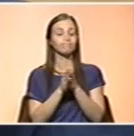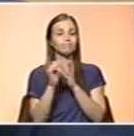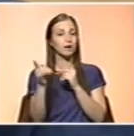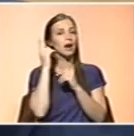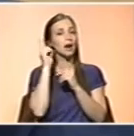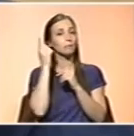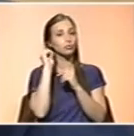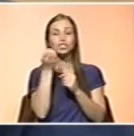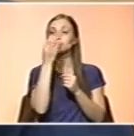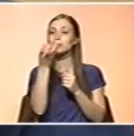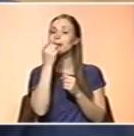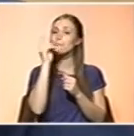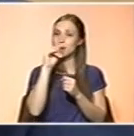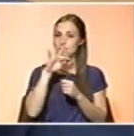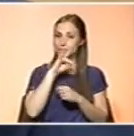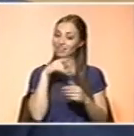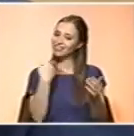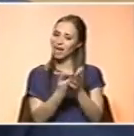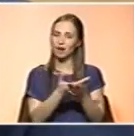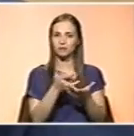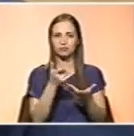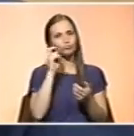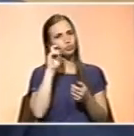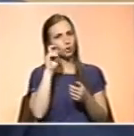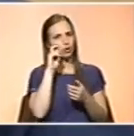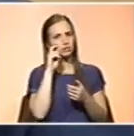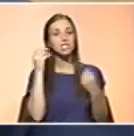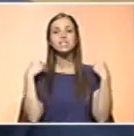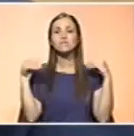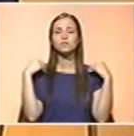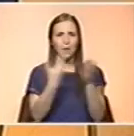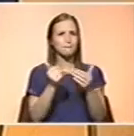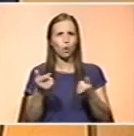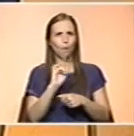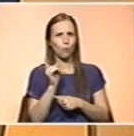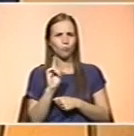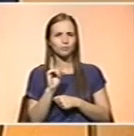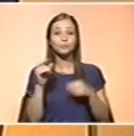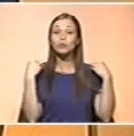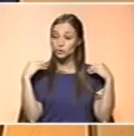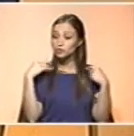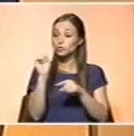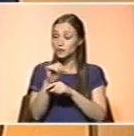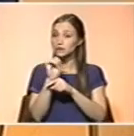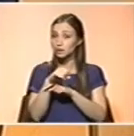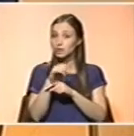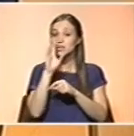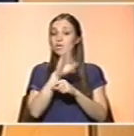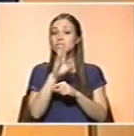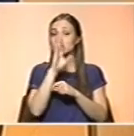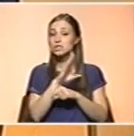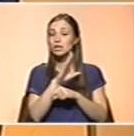transmitir também aos pais essa segurança. Aliás, o exercício físico faz-lhes bem ou não? O exercício físico, sim, desde que não estejam altamente